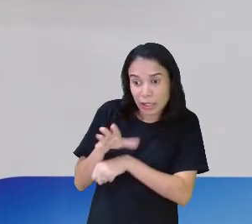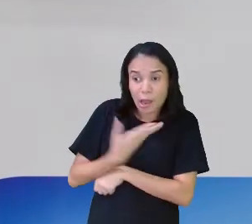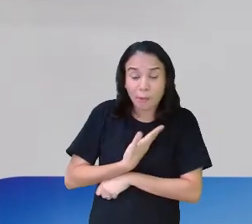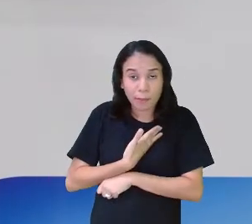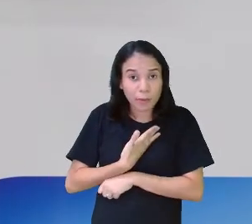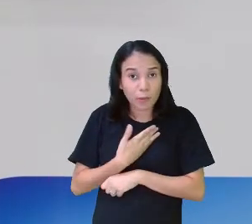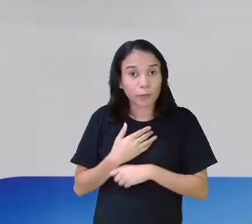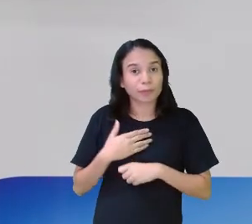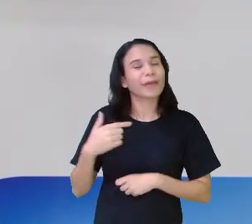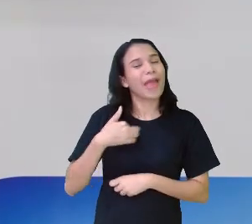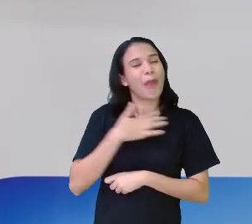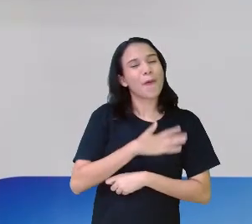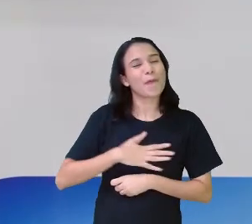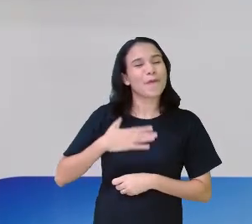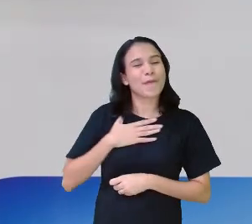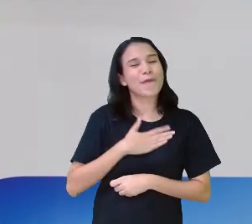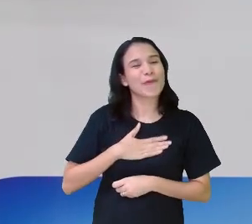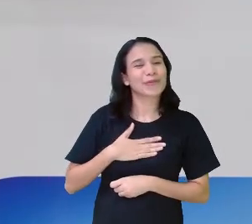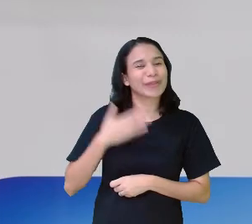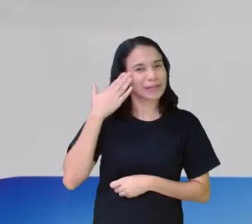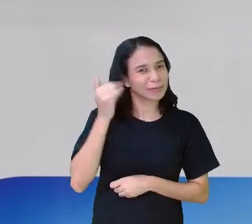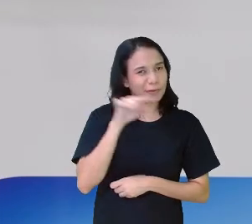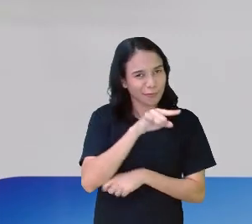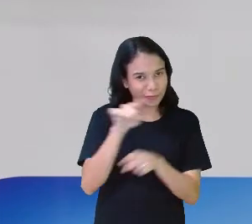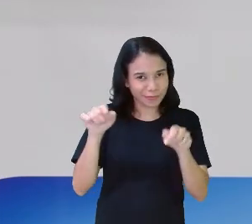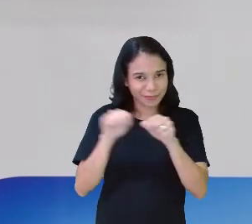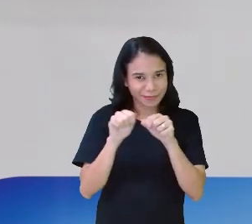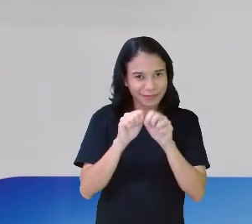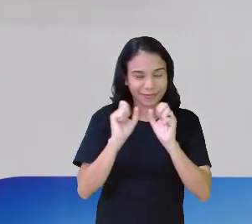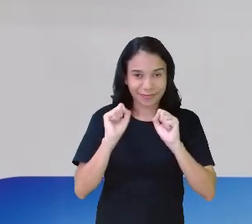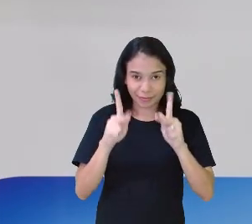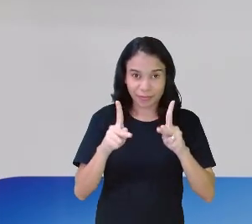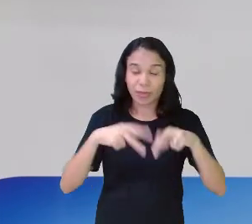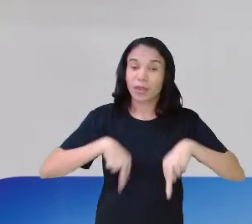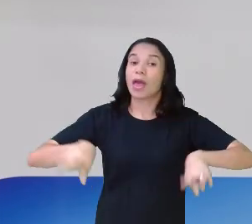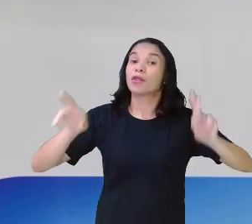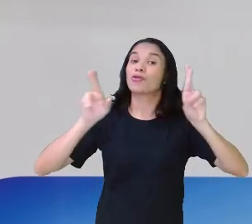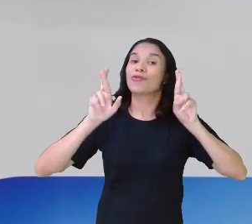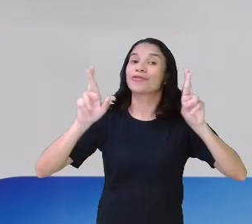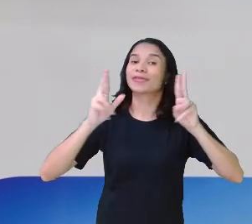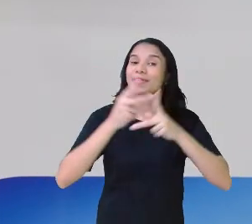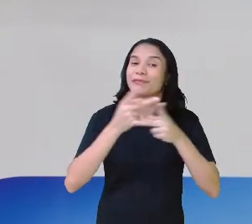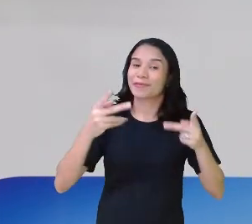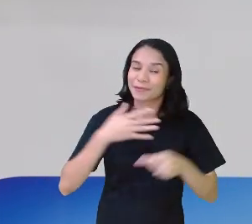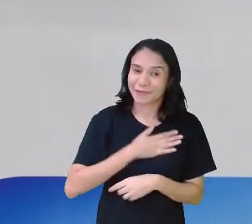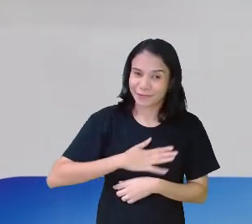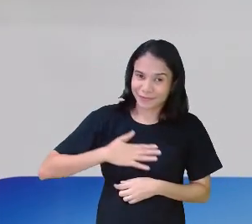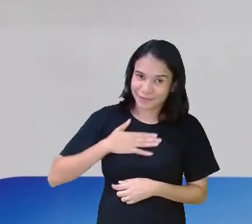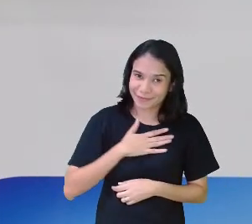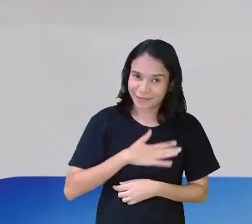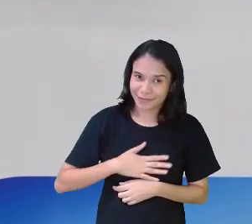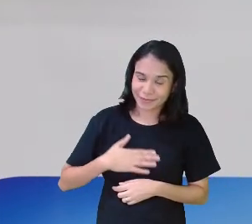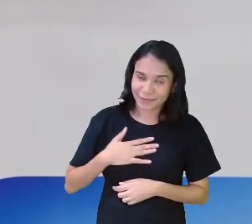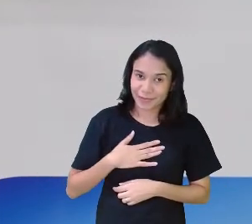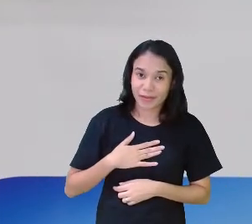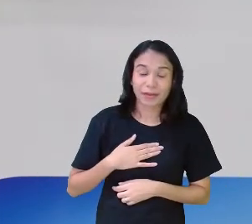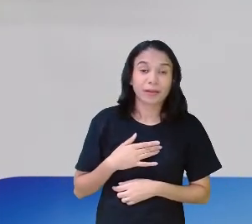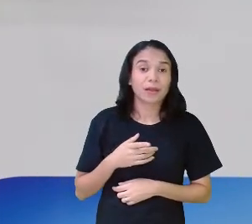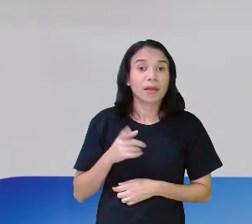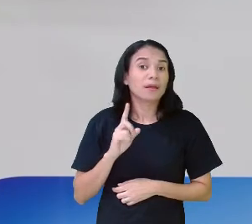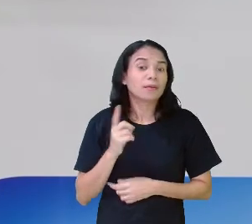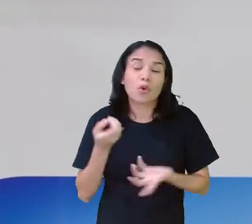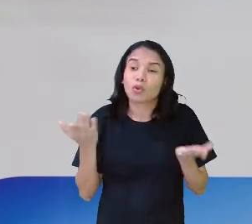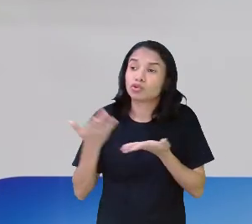amigos. Eu vou ficar muito feliz em saber que você fez isso, tá joia? Espero que vocês tenham gostado. Não recebi tanta